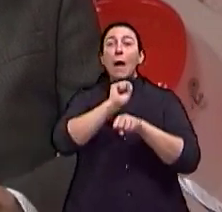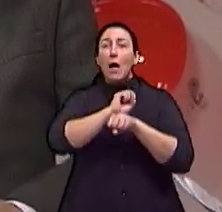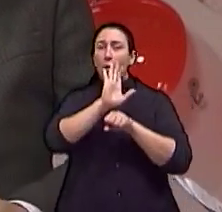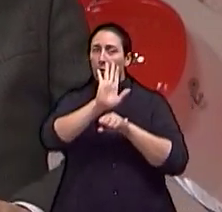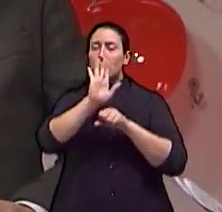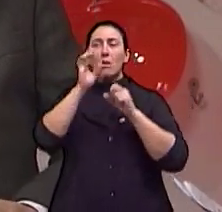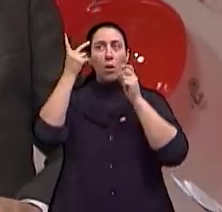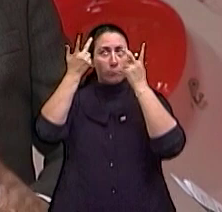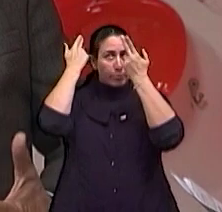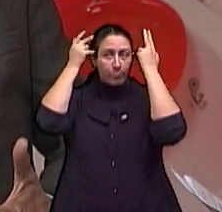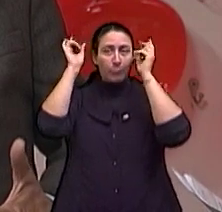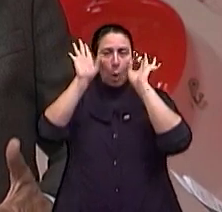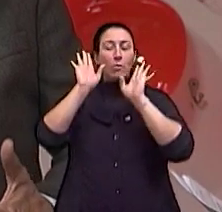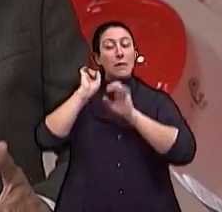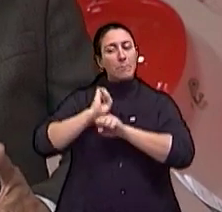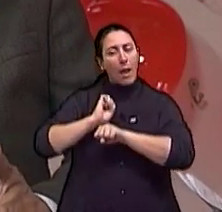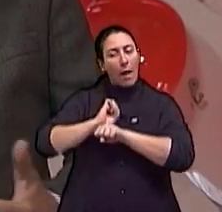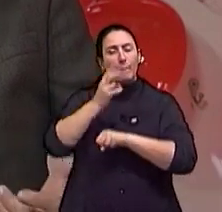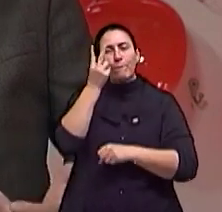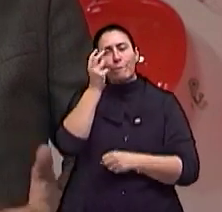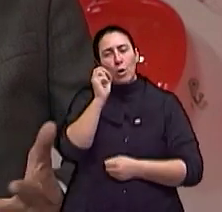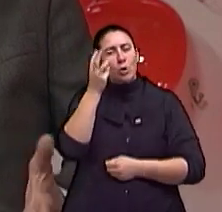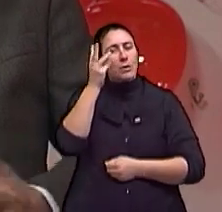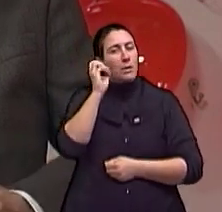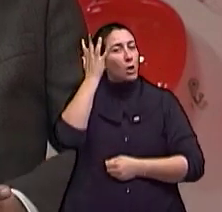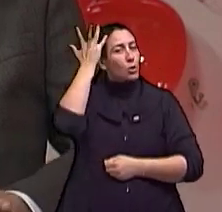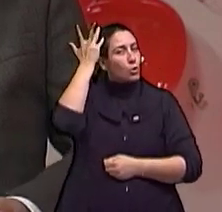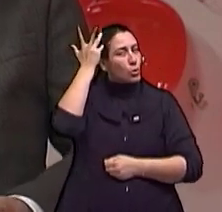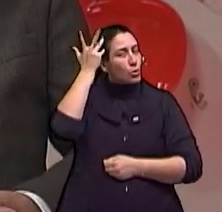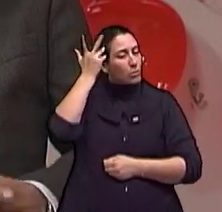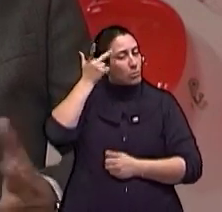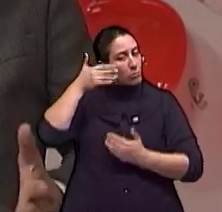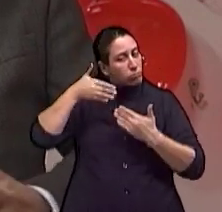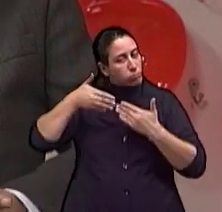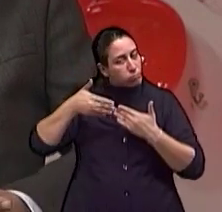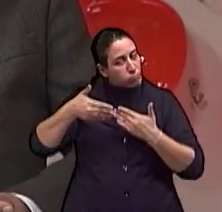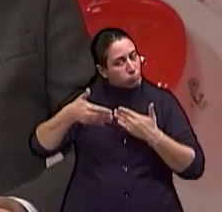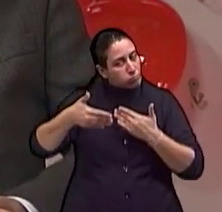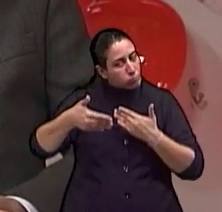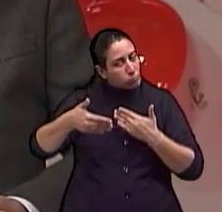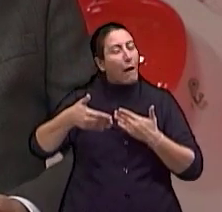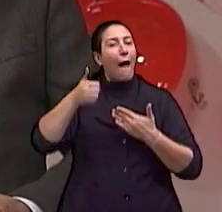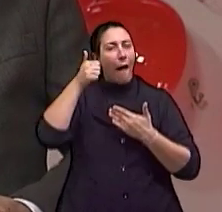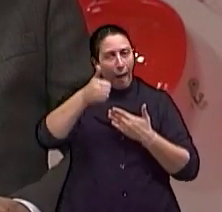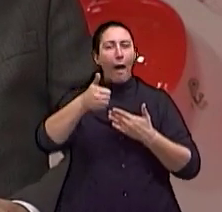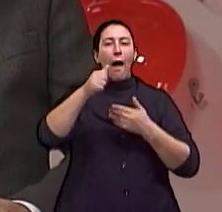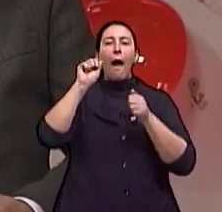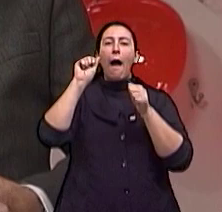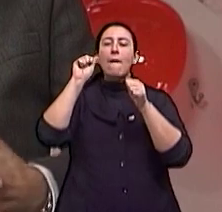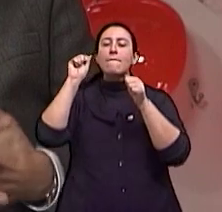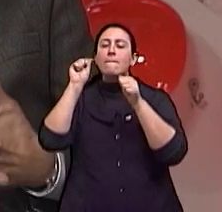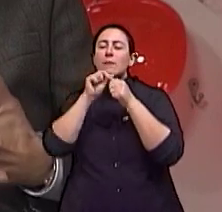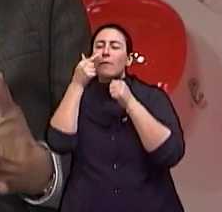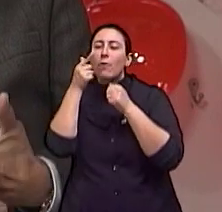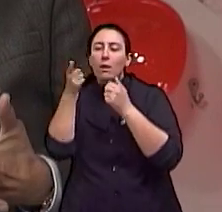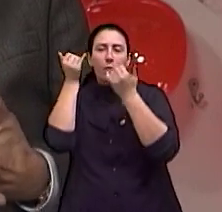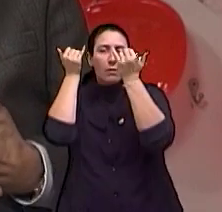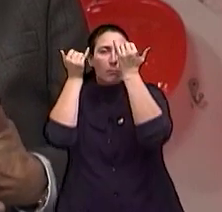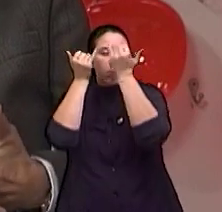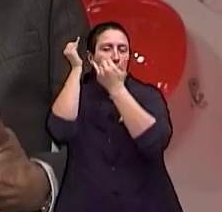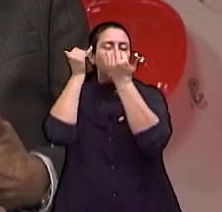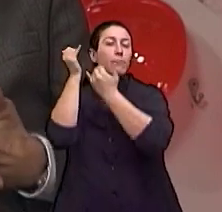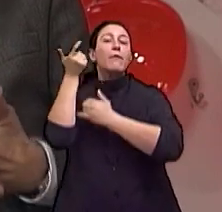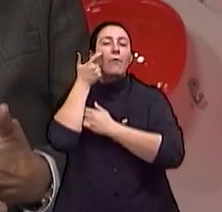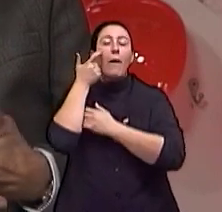transoperatório, as coisas que a gente espera encontrar na estimulação transoperatória foram adequados. Então, a gente tem